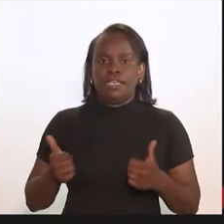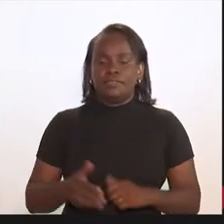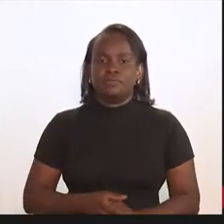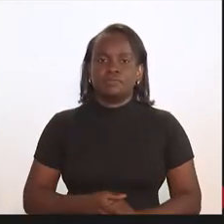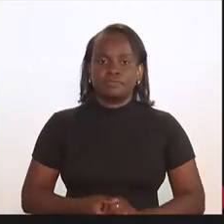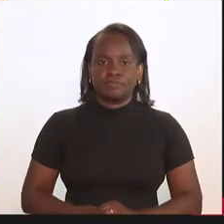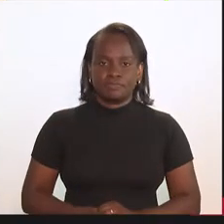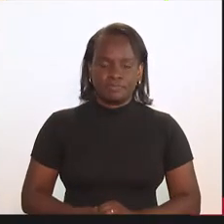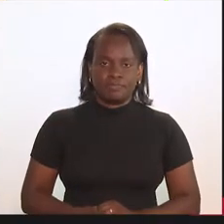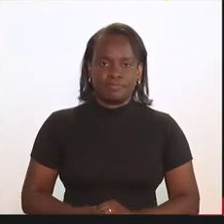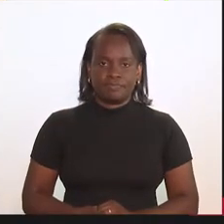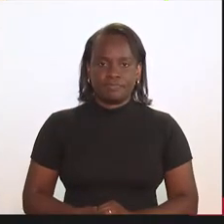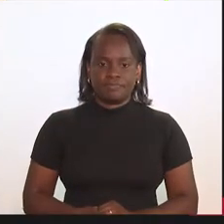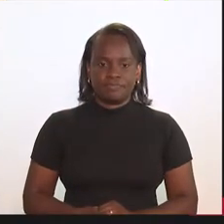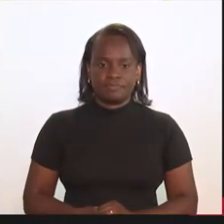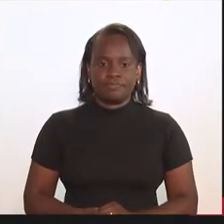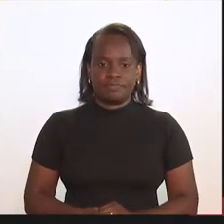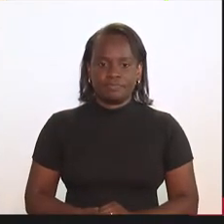trabalho.